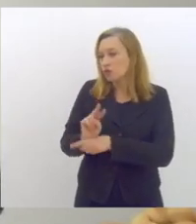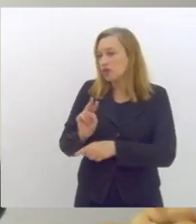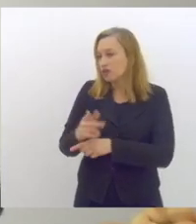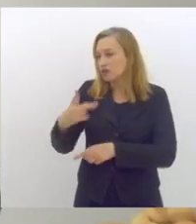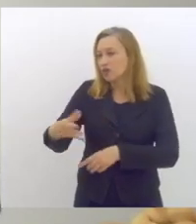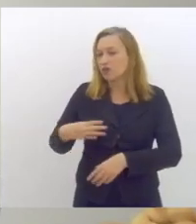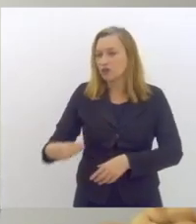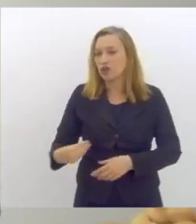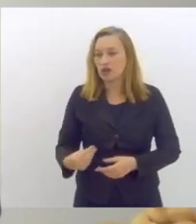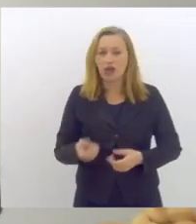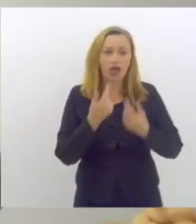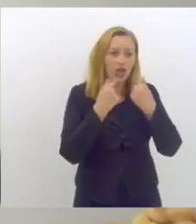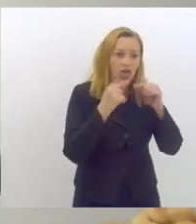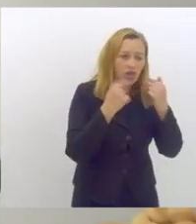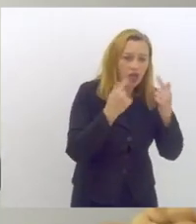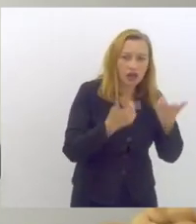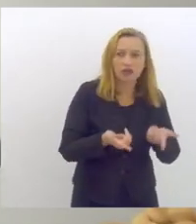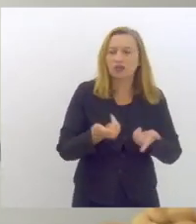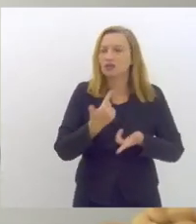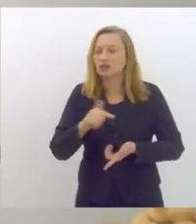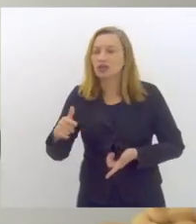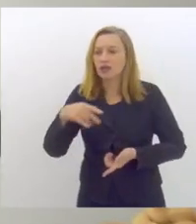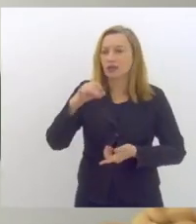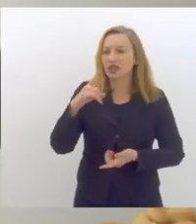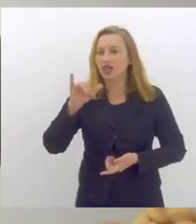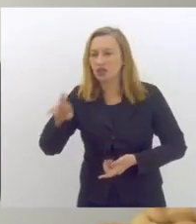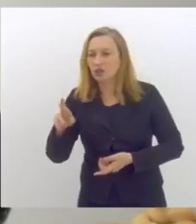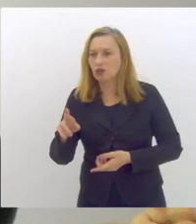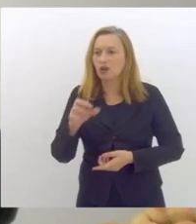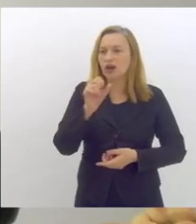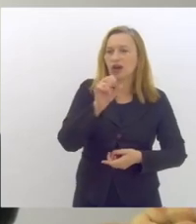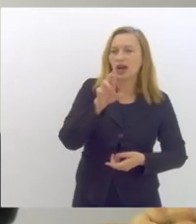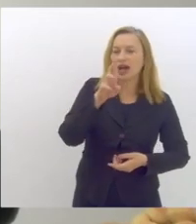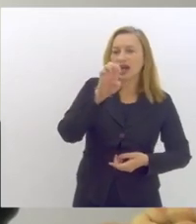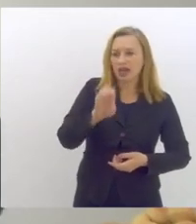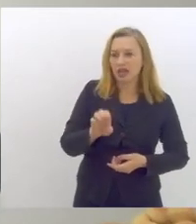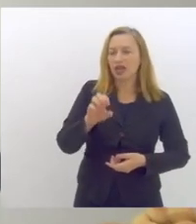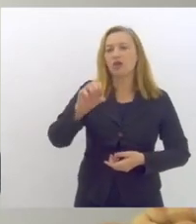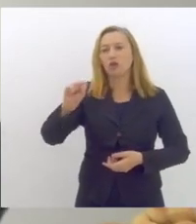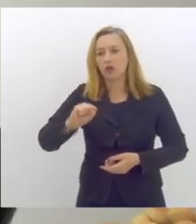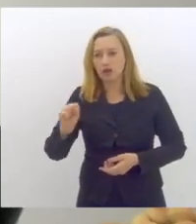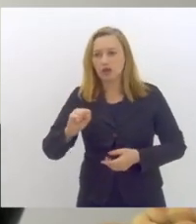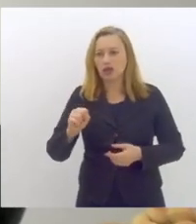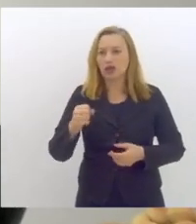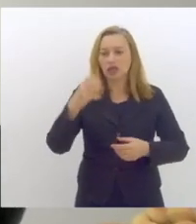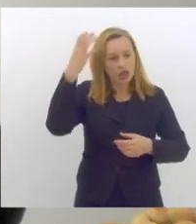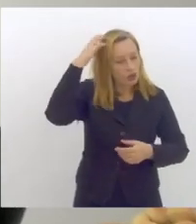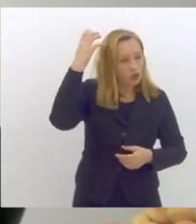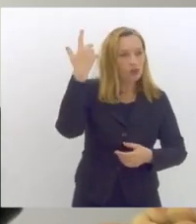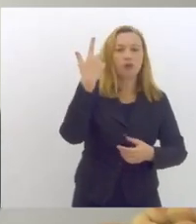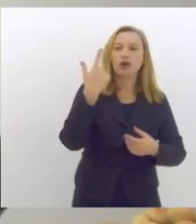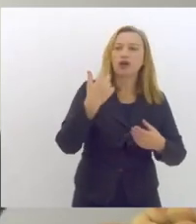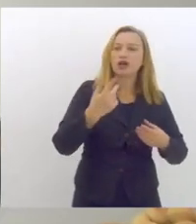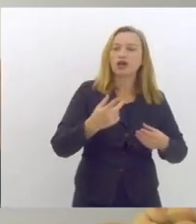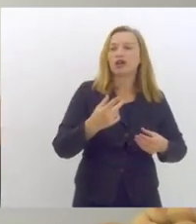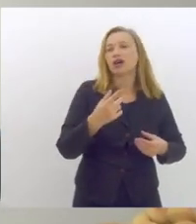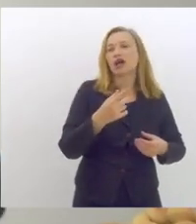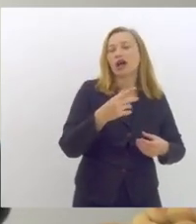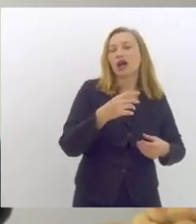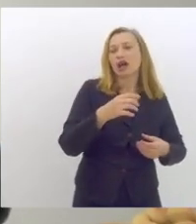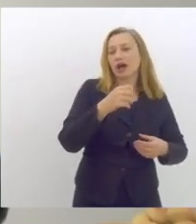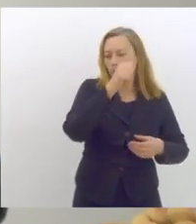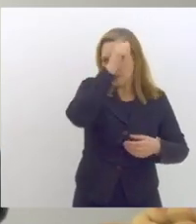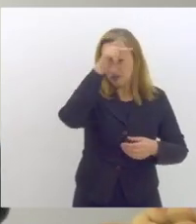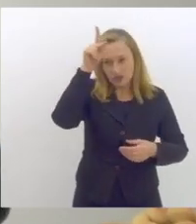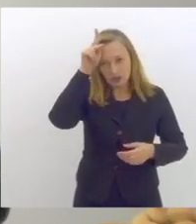reclama pelo mediador o mediador a oitava crê joga para a prefeitura a prefeitura joga para a oitava crê a oitava crê joga para